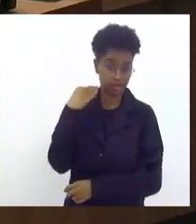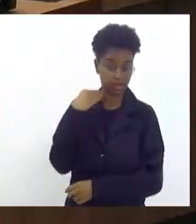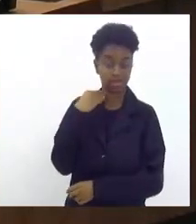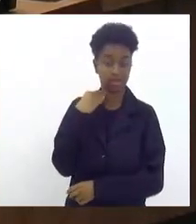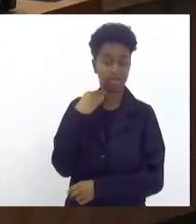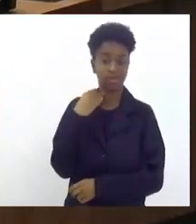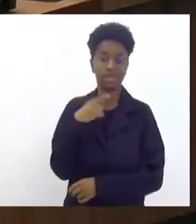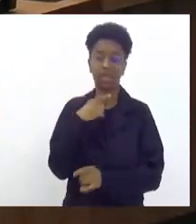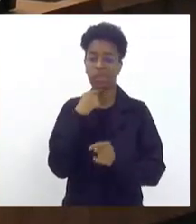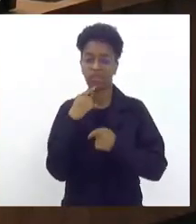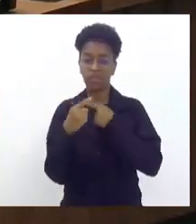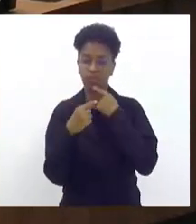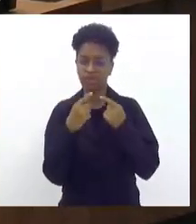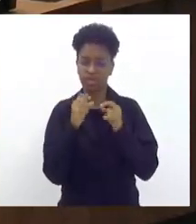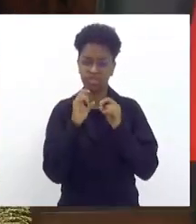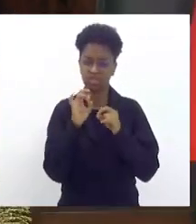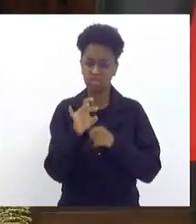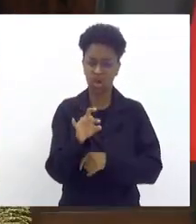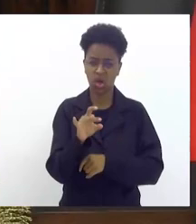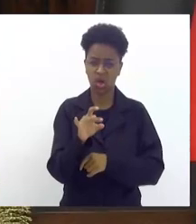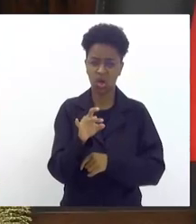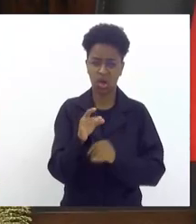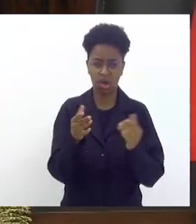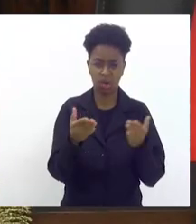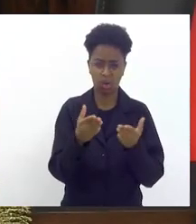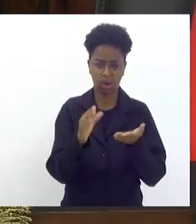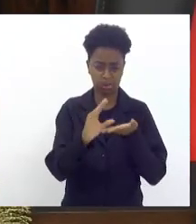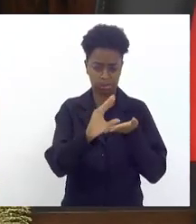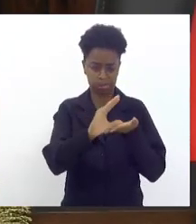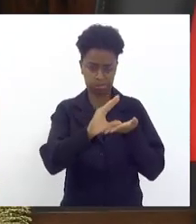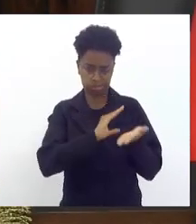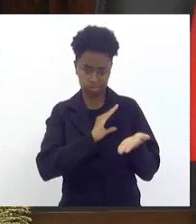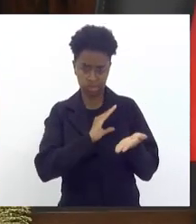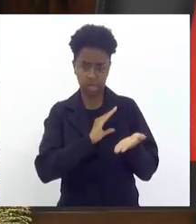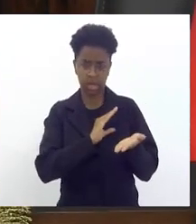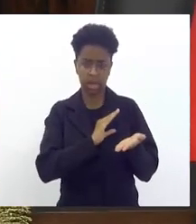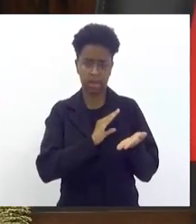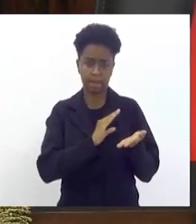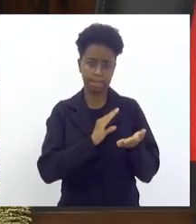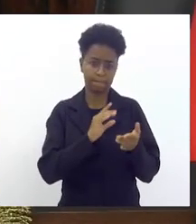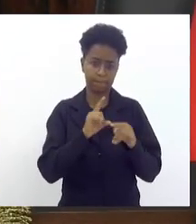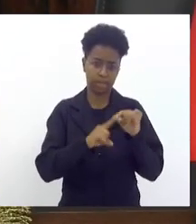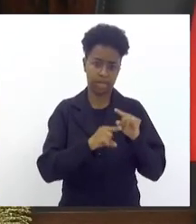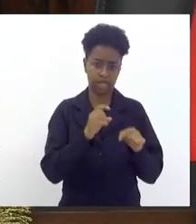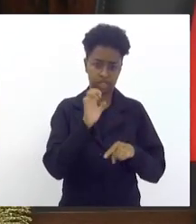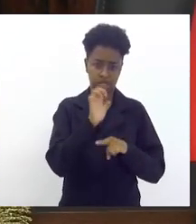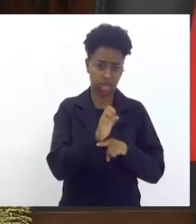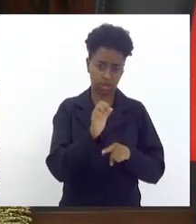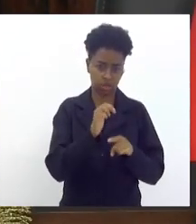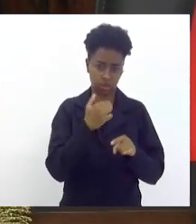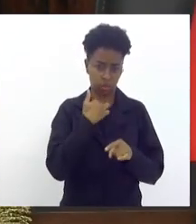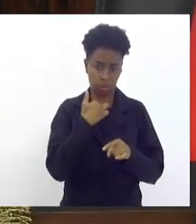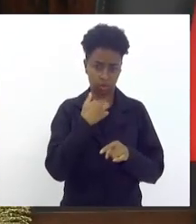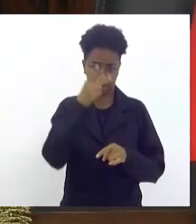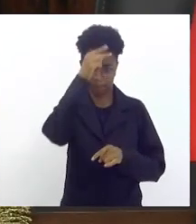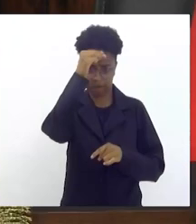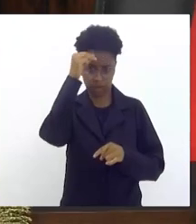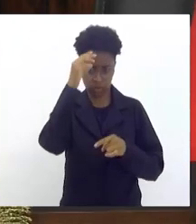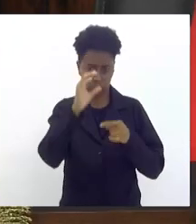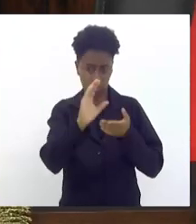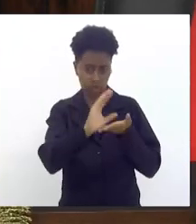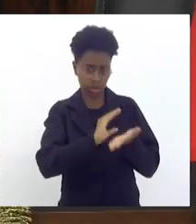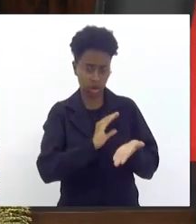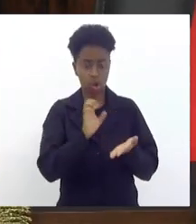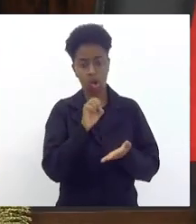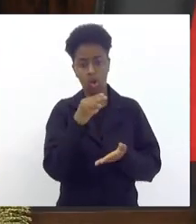só poderia a partir desse momento receber o subsídio do estado e não poderia receber subsídio de prefeituras ou